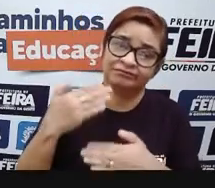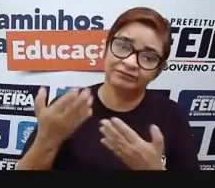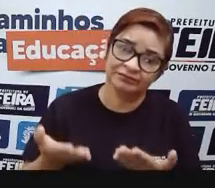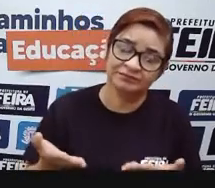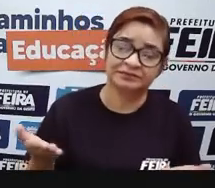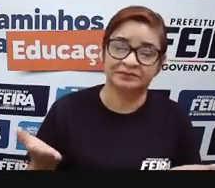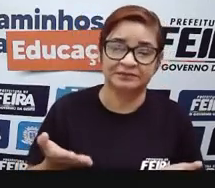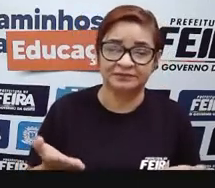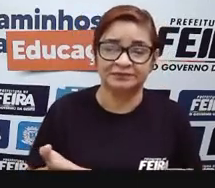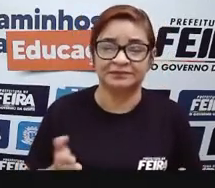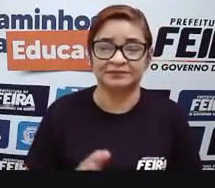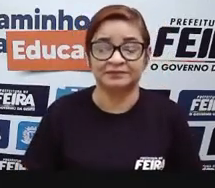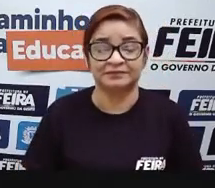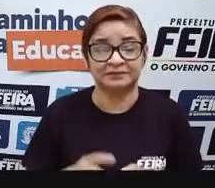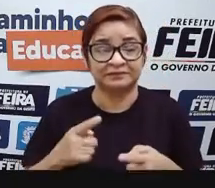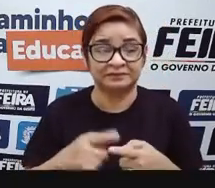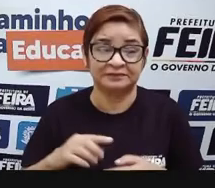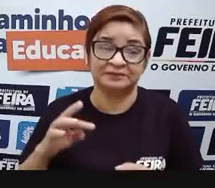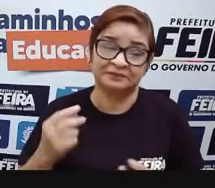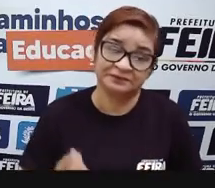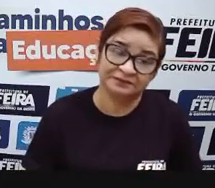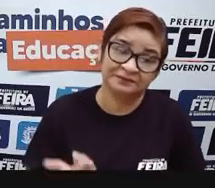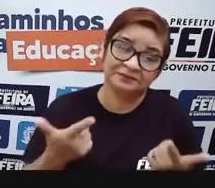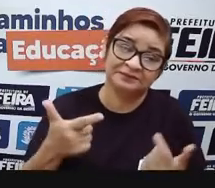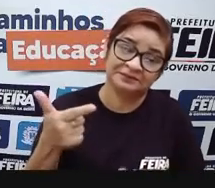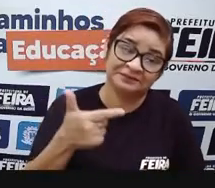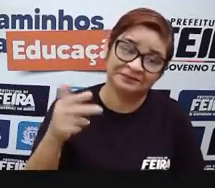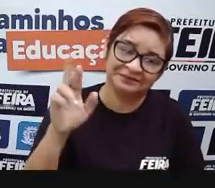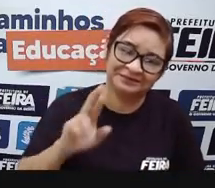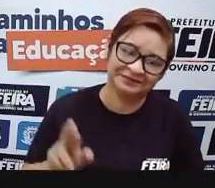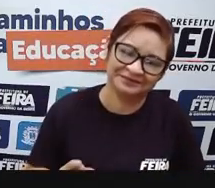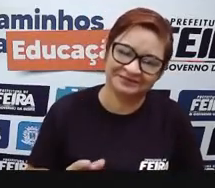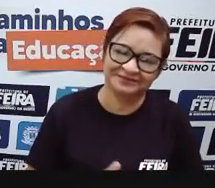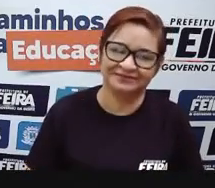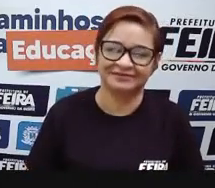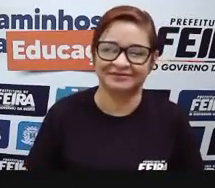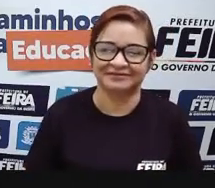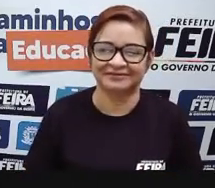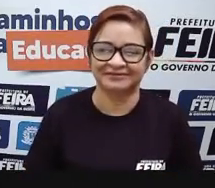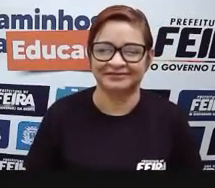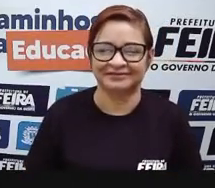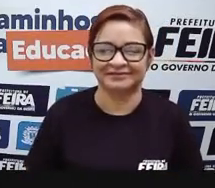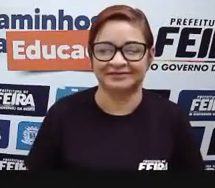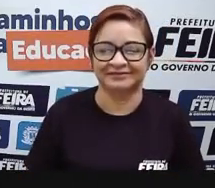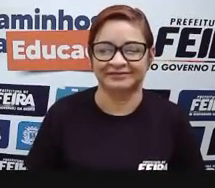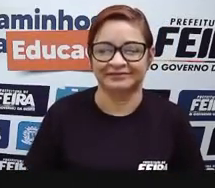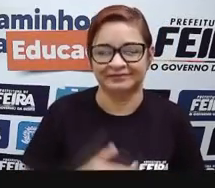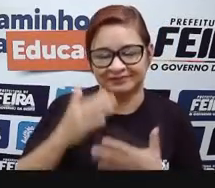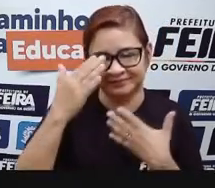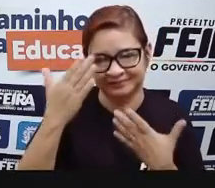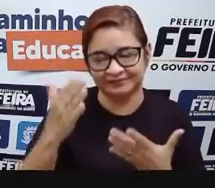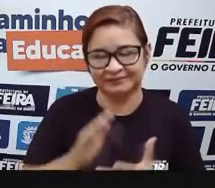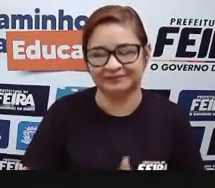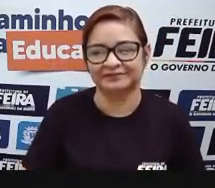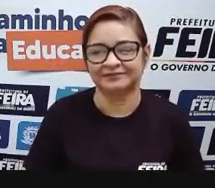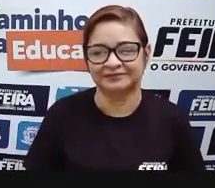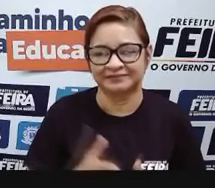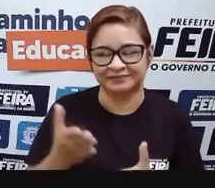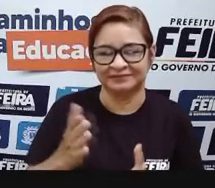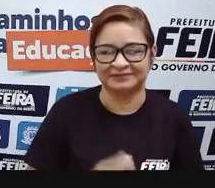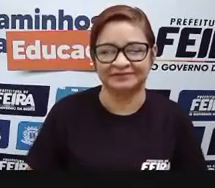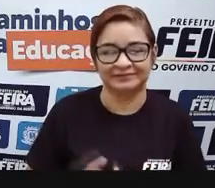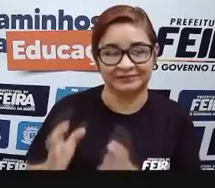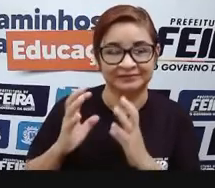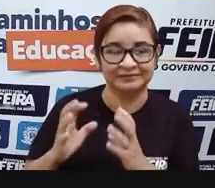reajuste na água mineral, é dois reais agora. Ok, boa sorte pra você, viu? Aí, ó. Cinho, cinho do coco aí, ó.